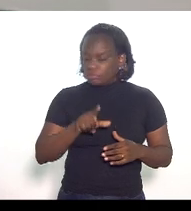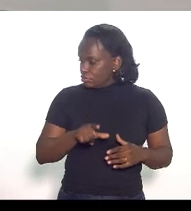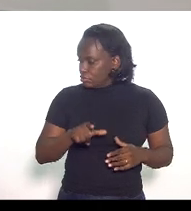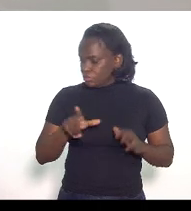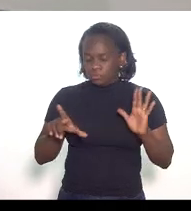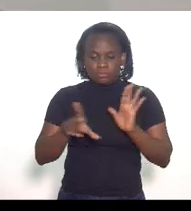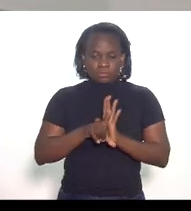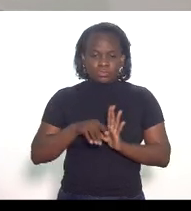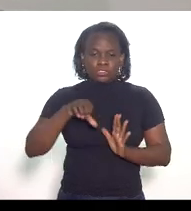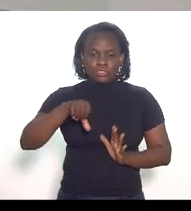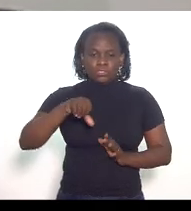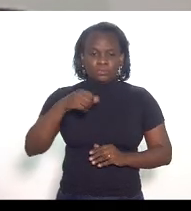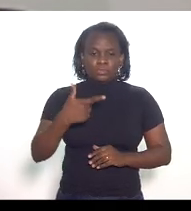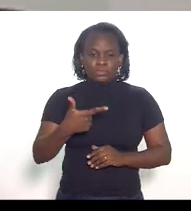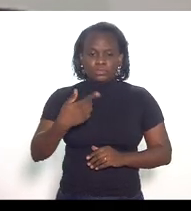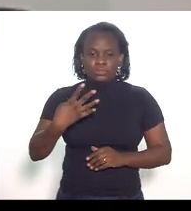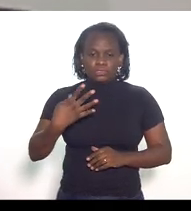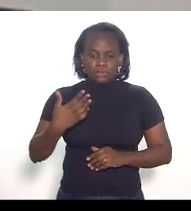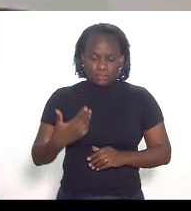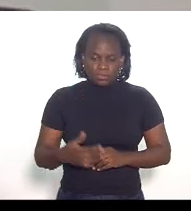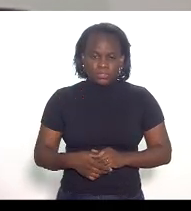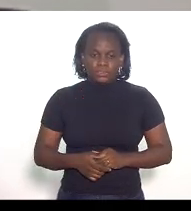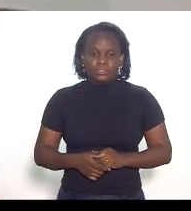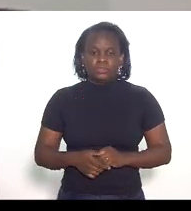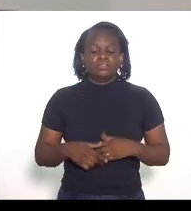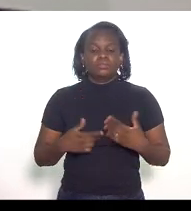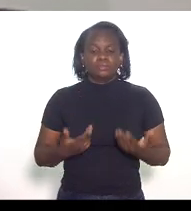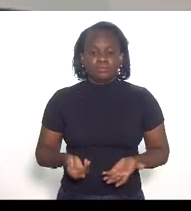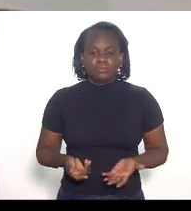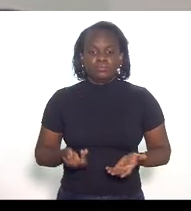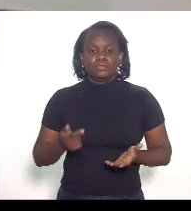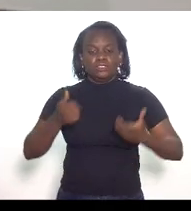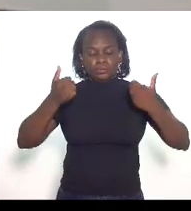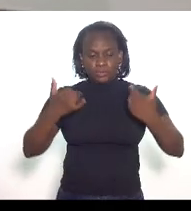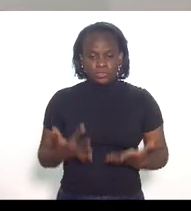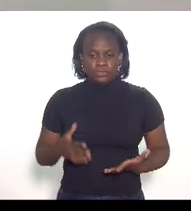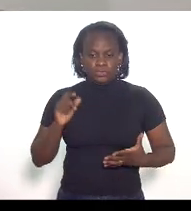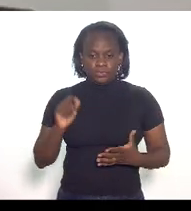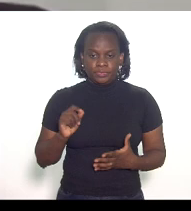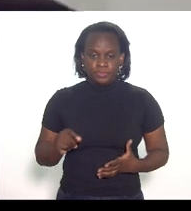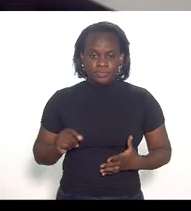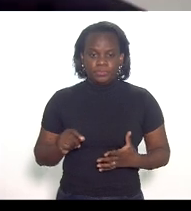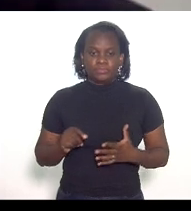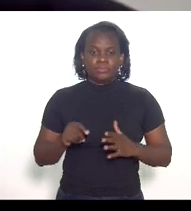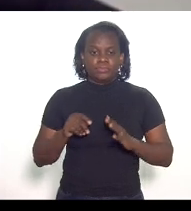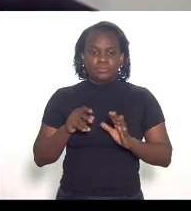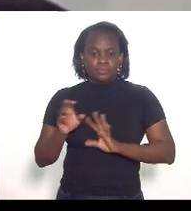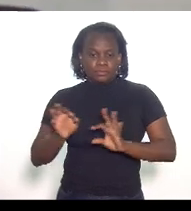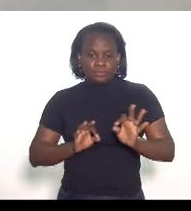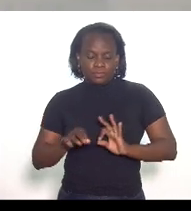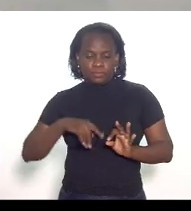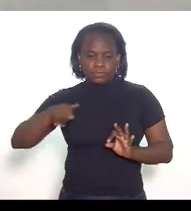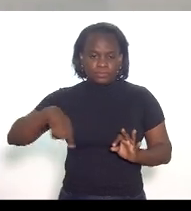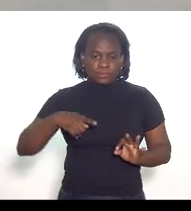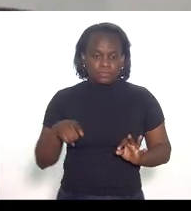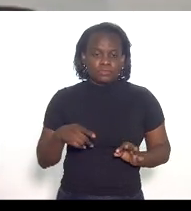9.214 e falando em um projeto que nós